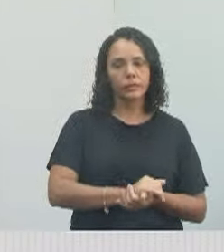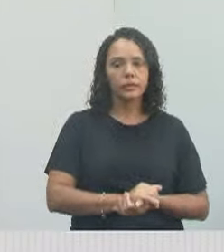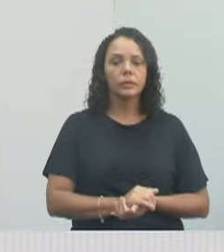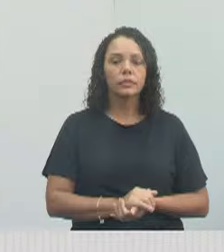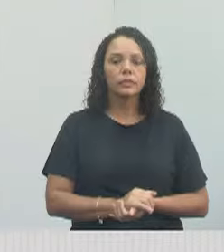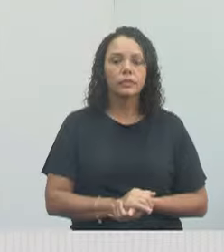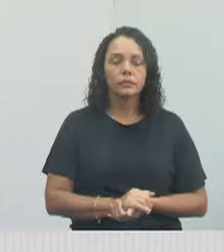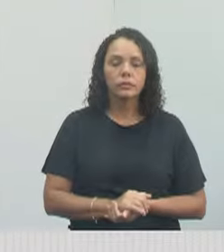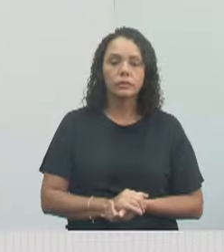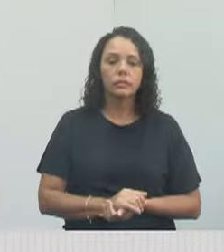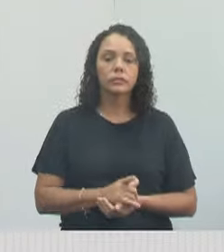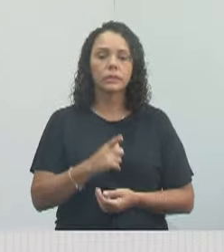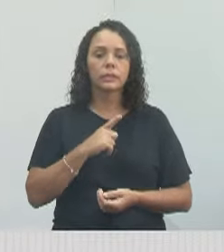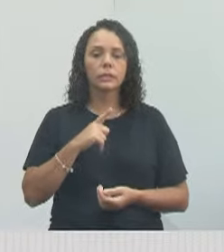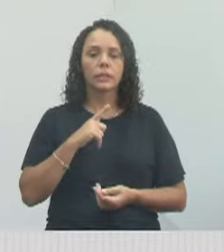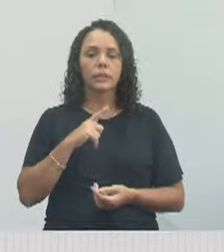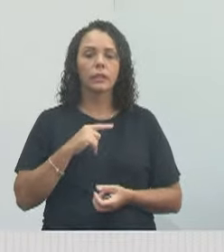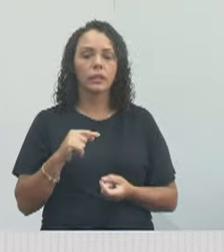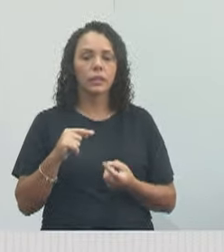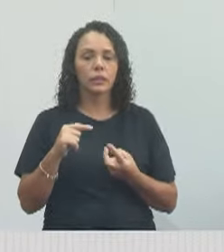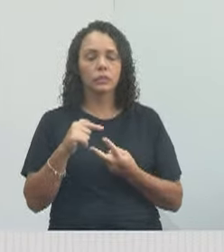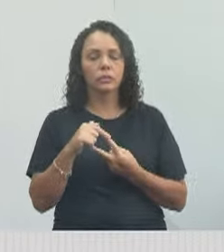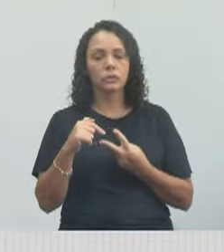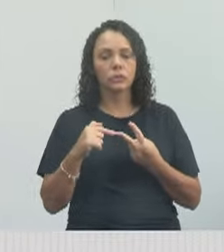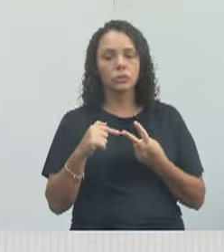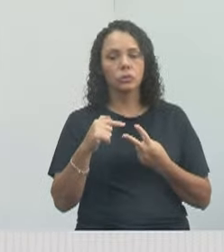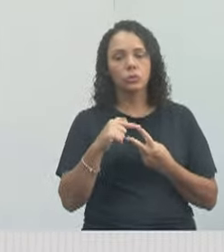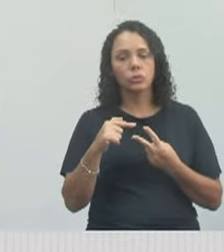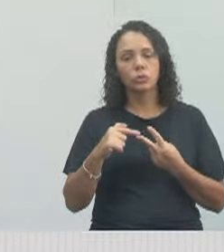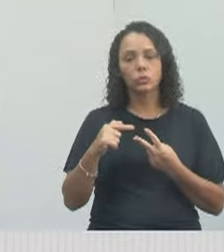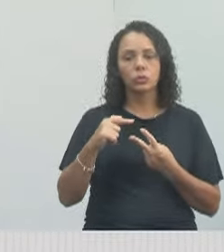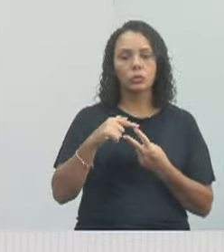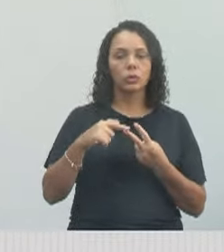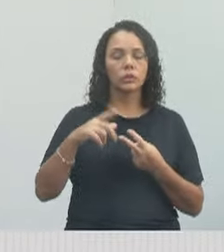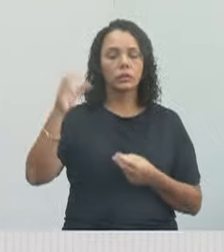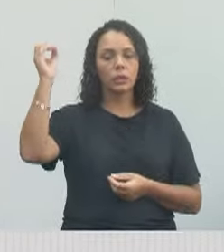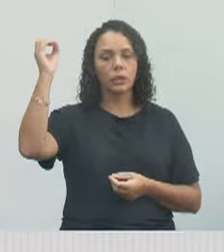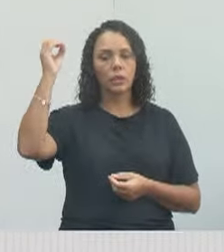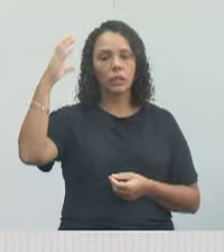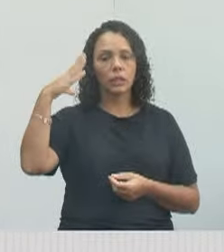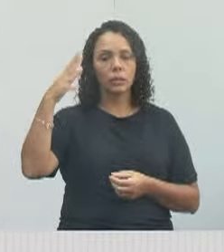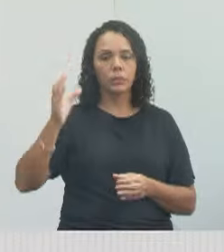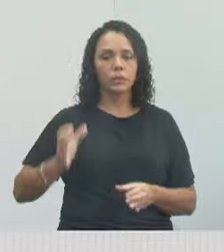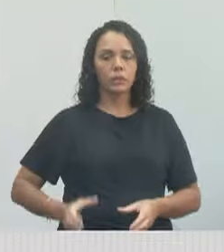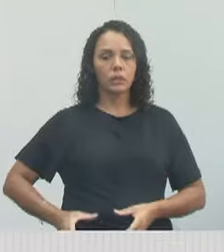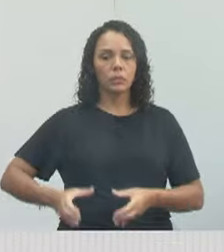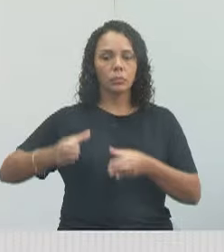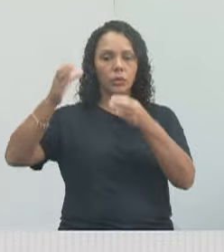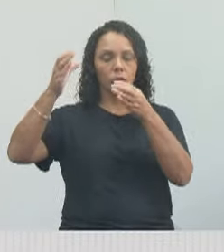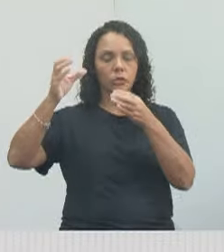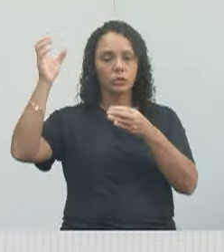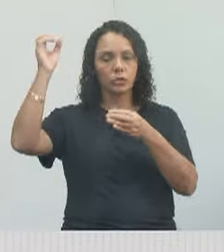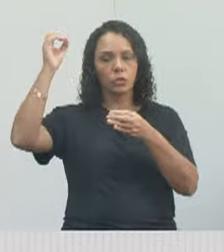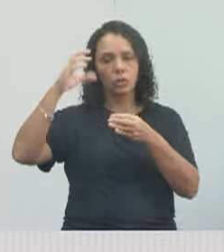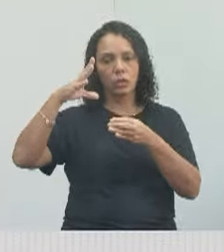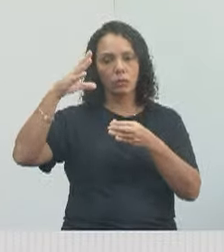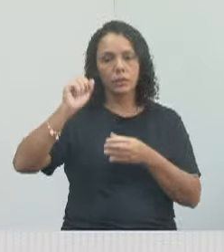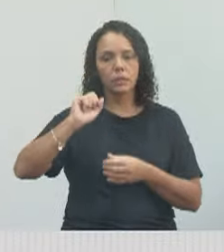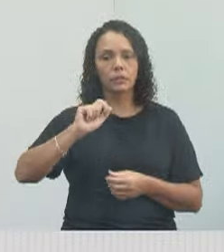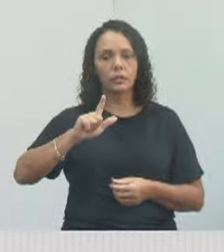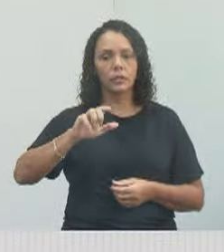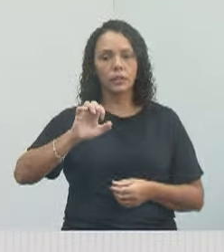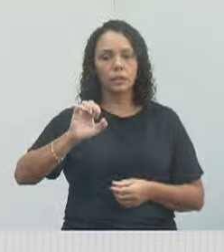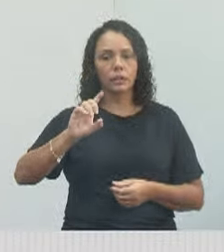colocar ali dois braços de lâmpada de LED, dois postos de lâmpada de LED,